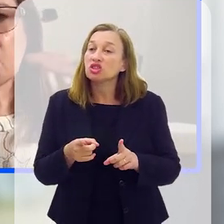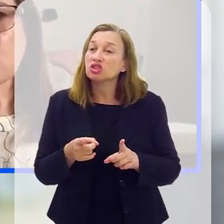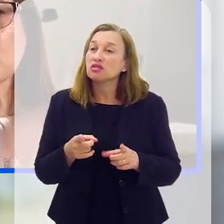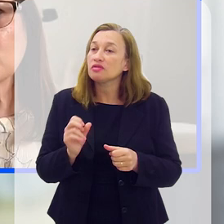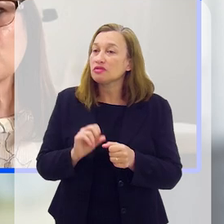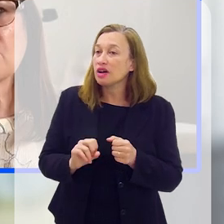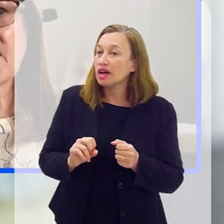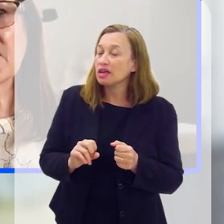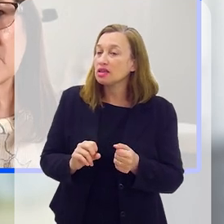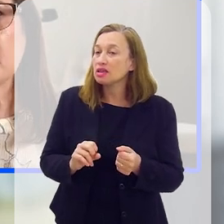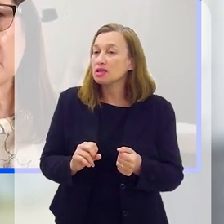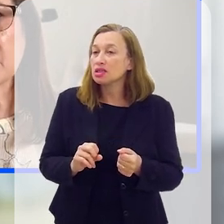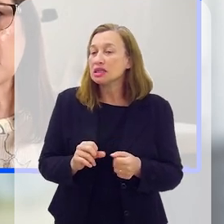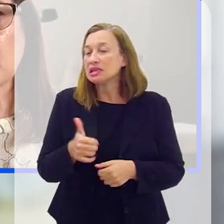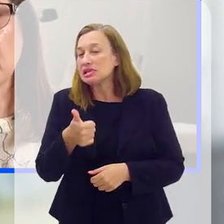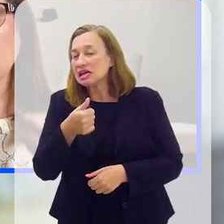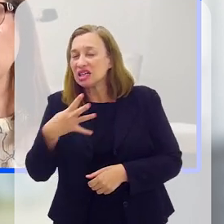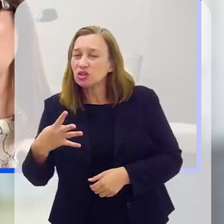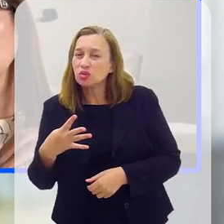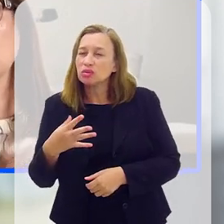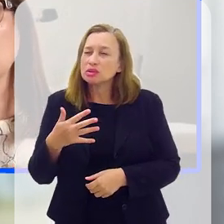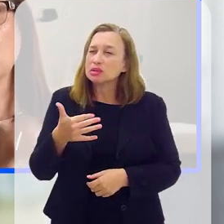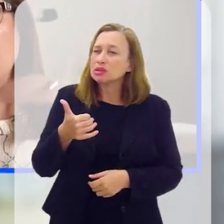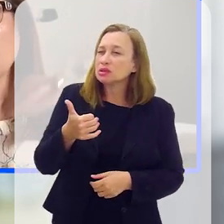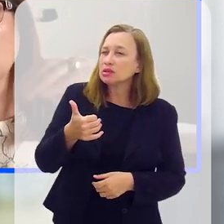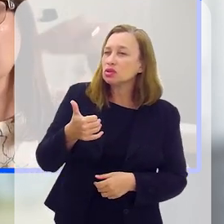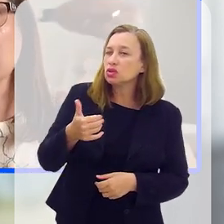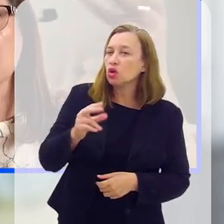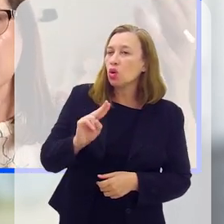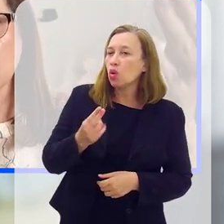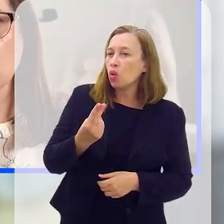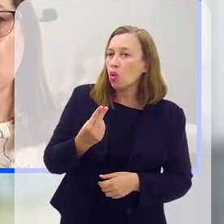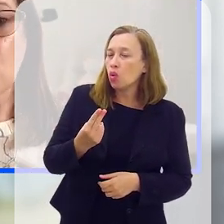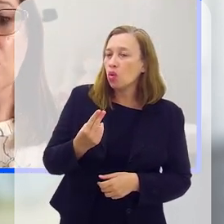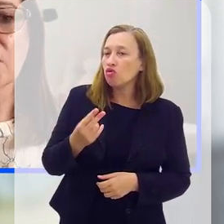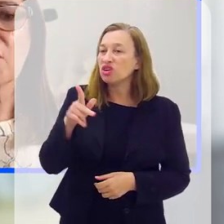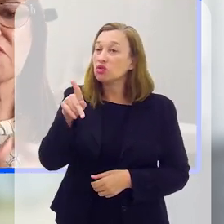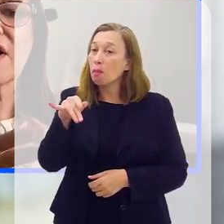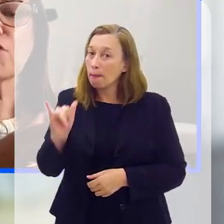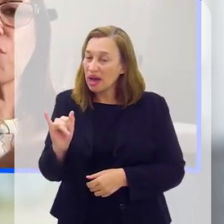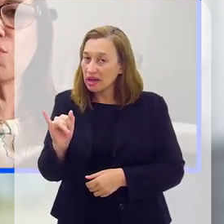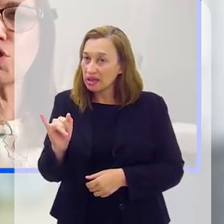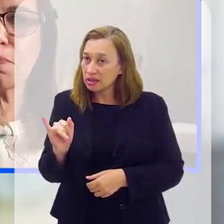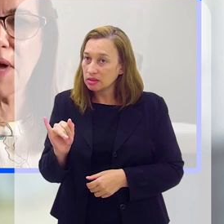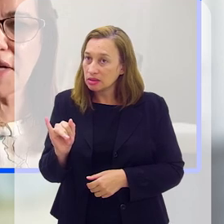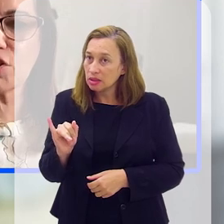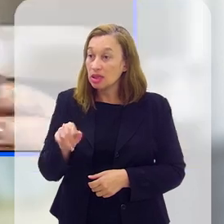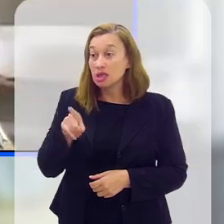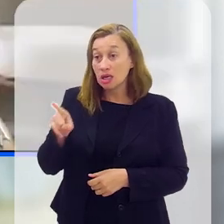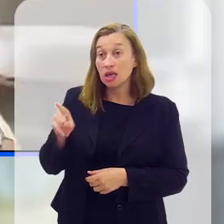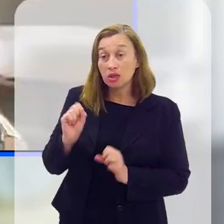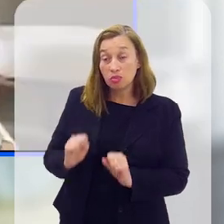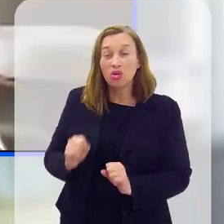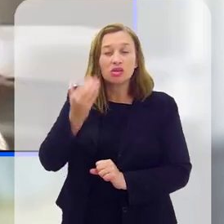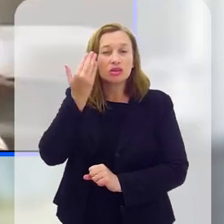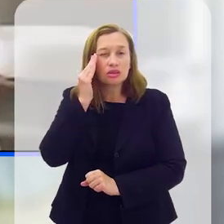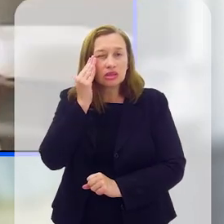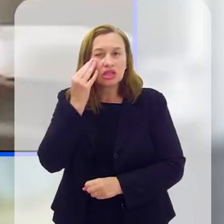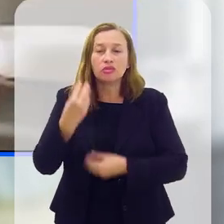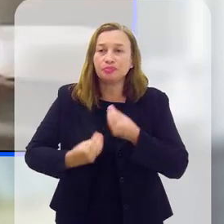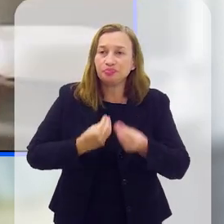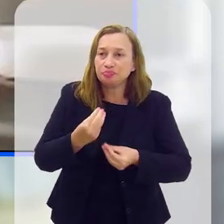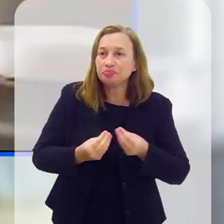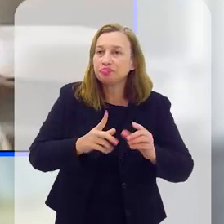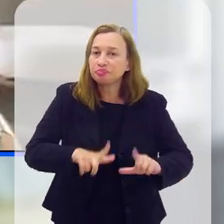mas quando a gente faz ali, por exemplo, a partir de seus 14 anos, ou então faz com os pais, para que eles